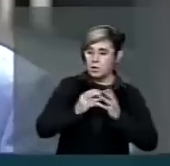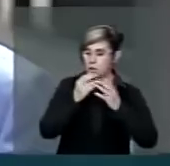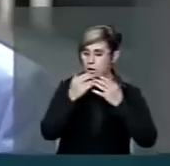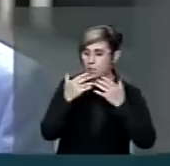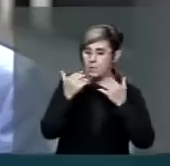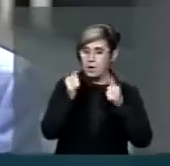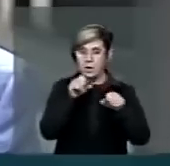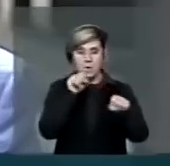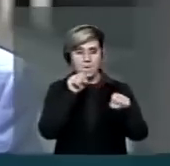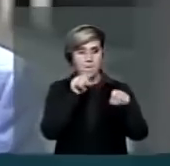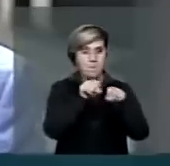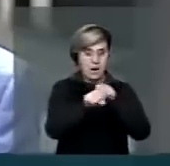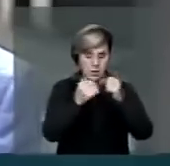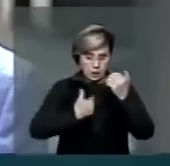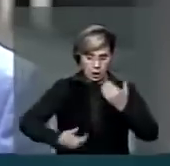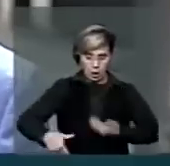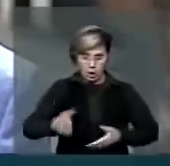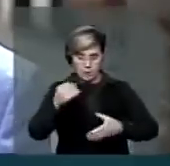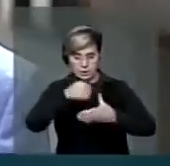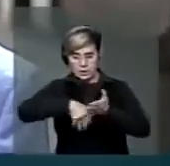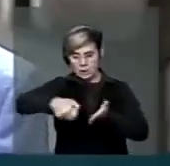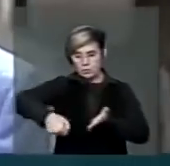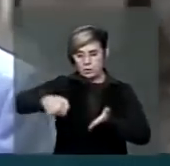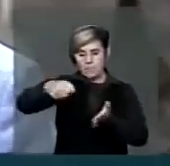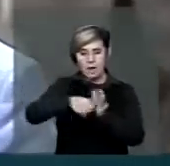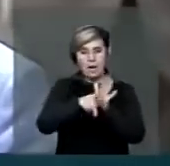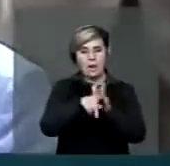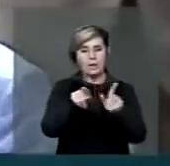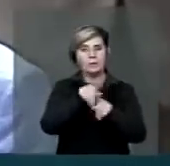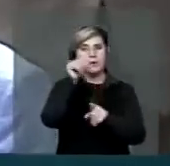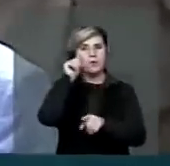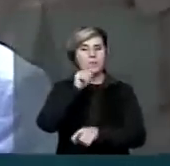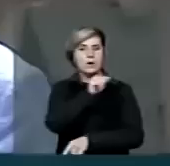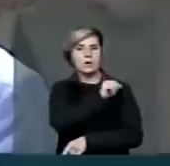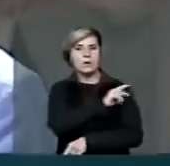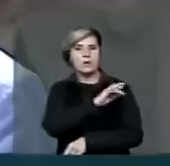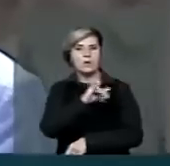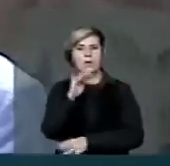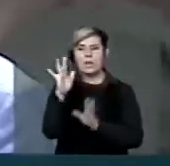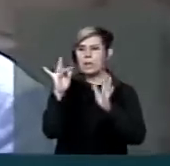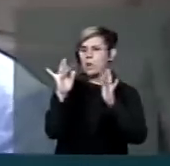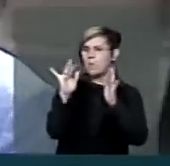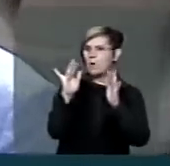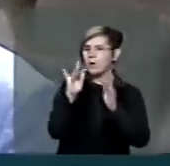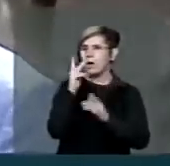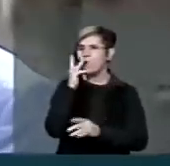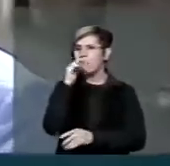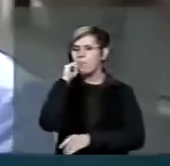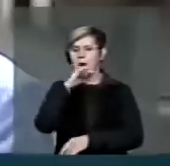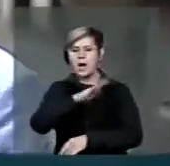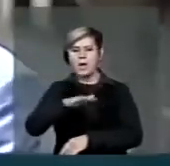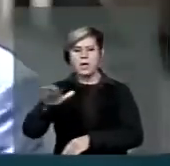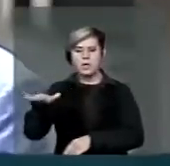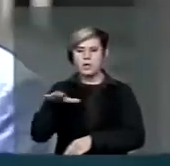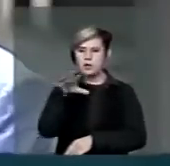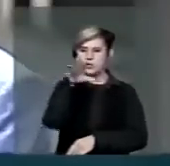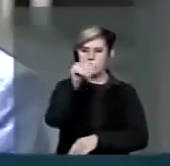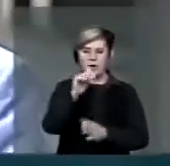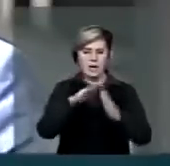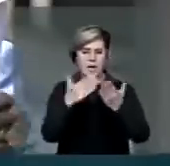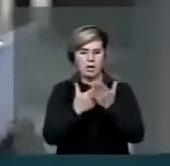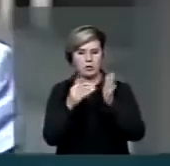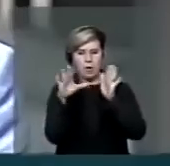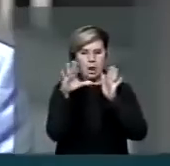corpos. Aquela manicure no Rio de Janeiro, que namorava com o pai da criança, vai na escola, sequestra,